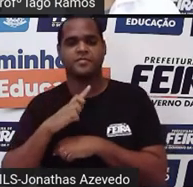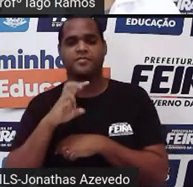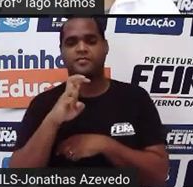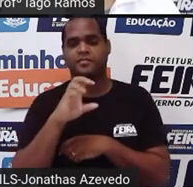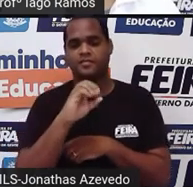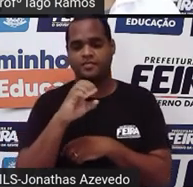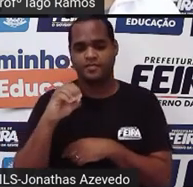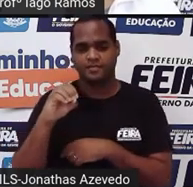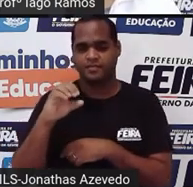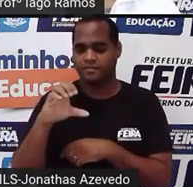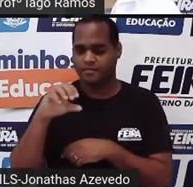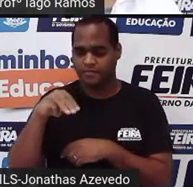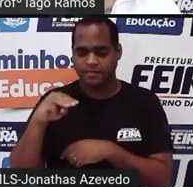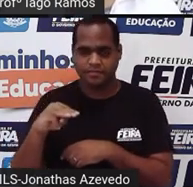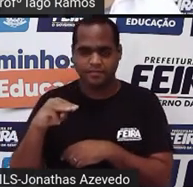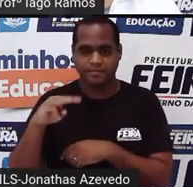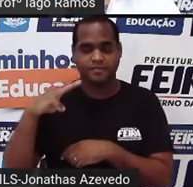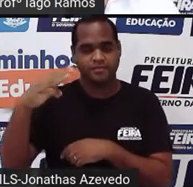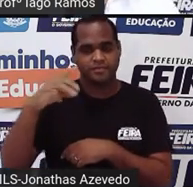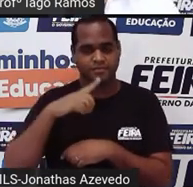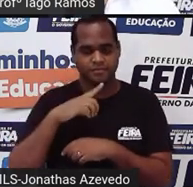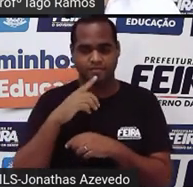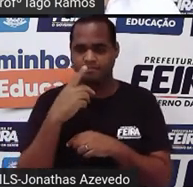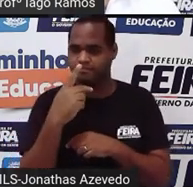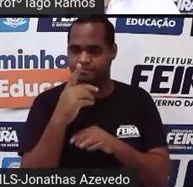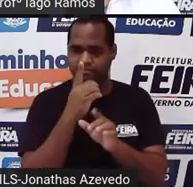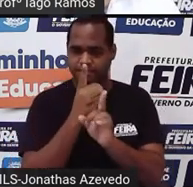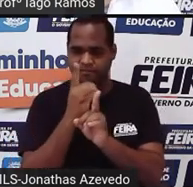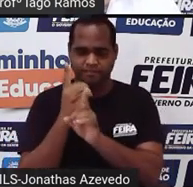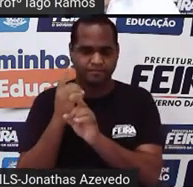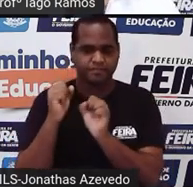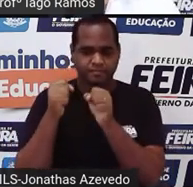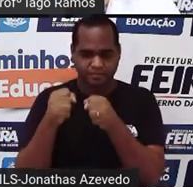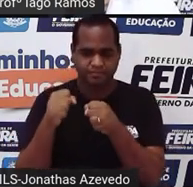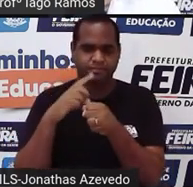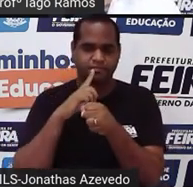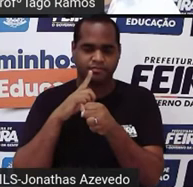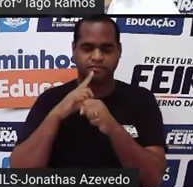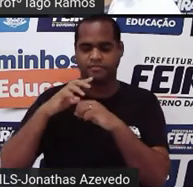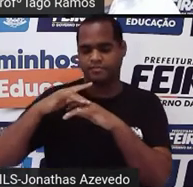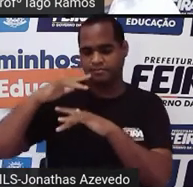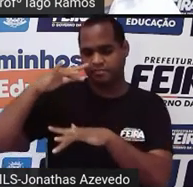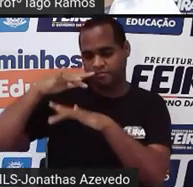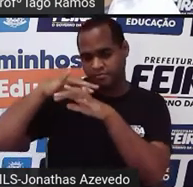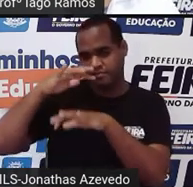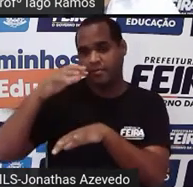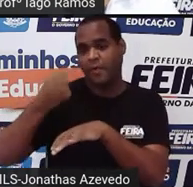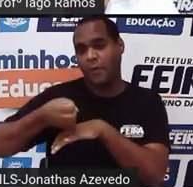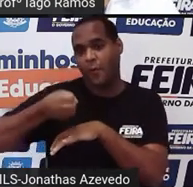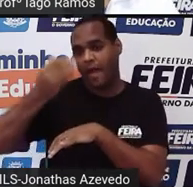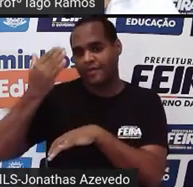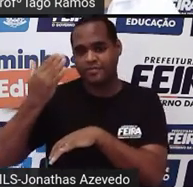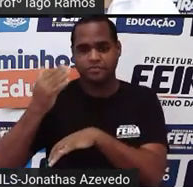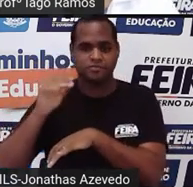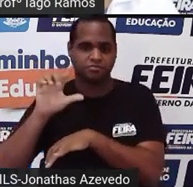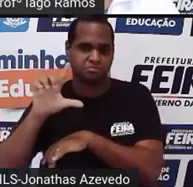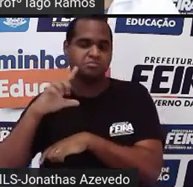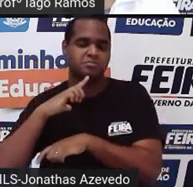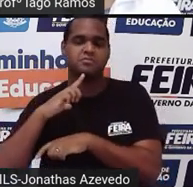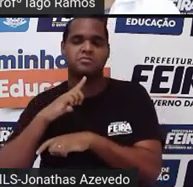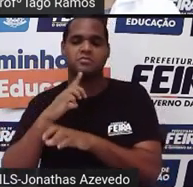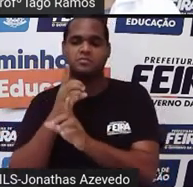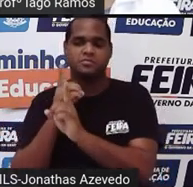centímetros cúbicos, e você encontrar a capacidade, tá? Que é a quantidade de líquido, certo?